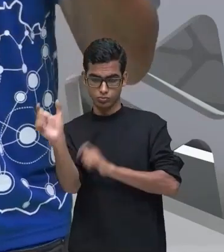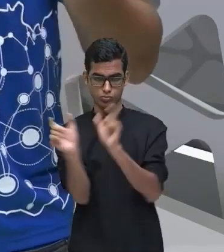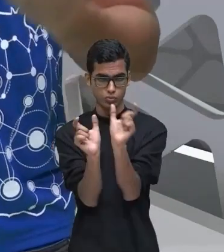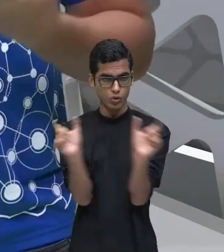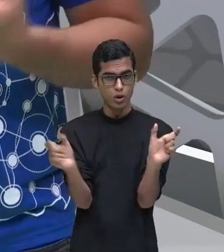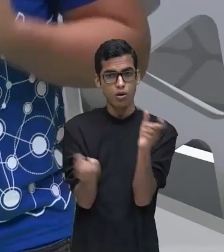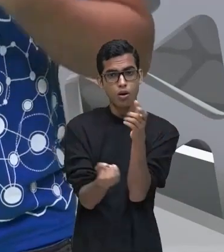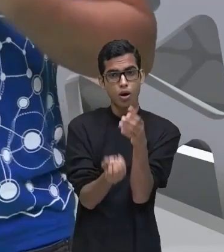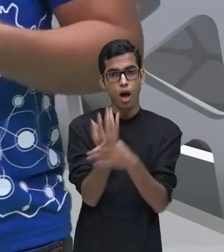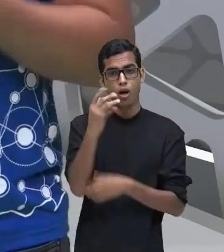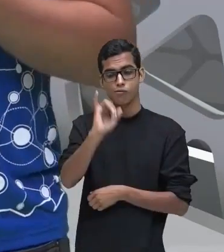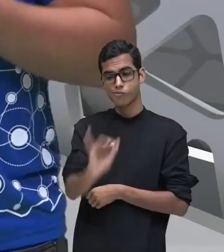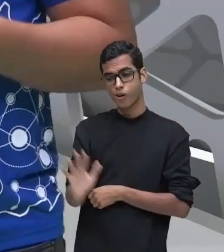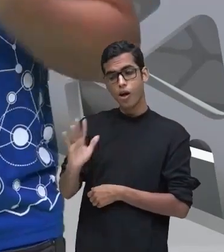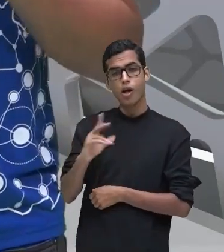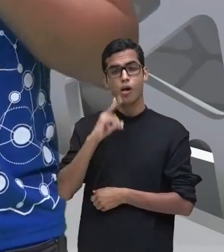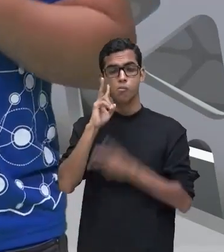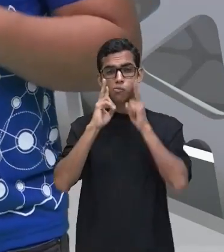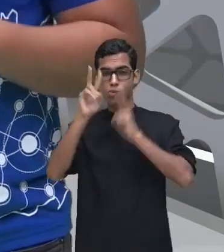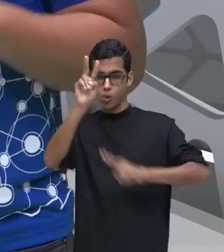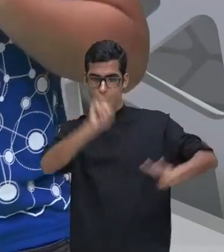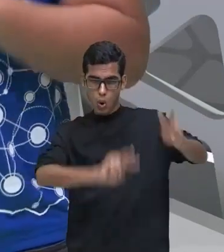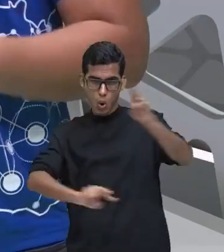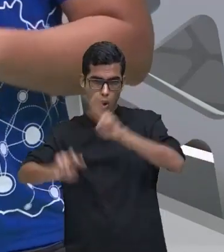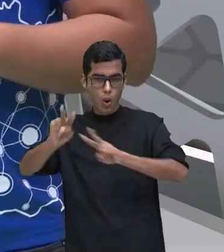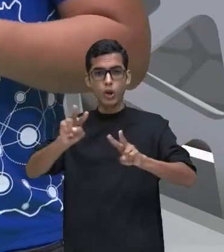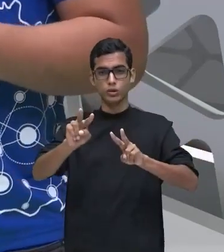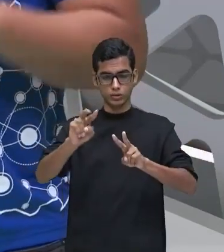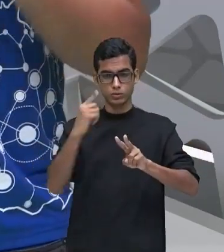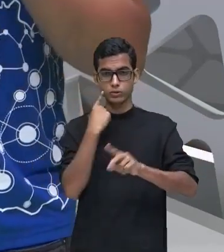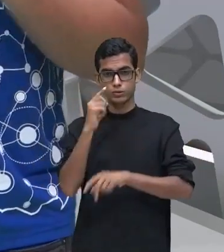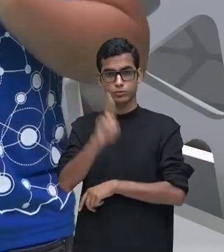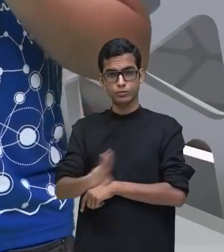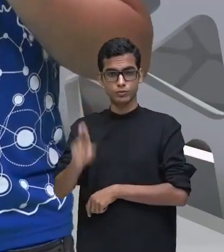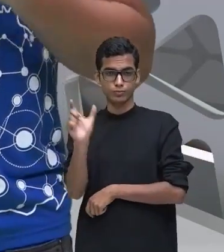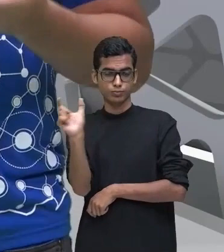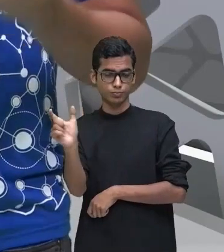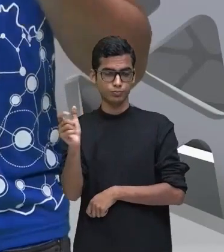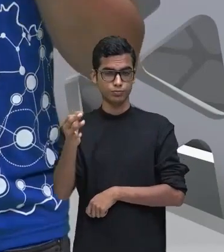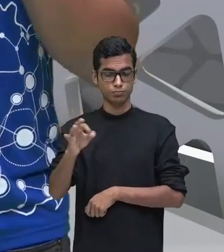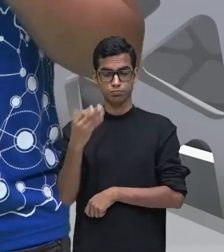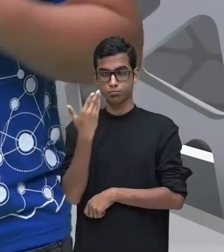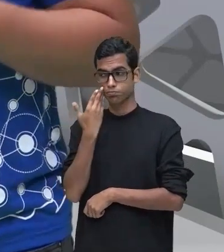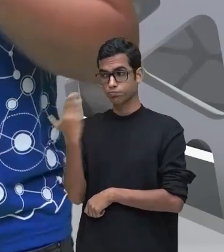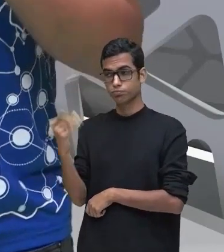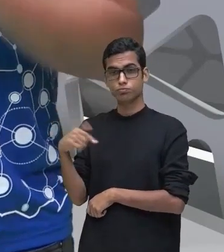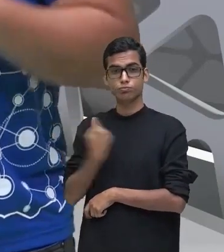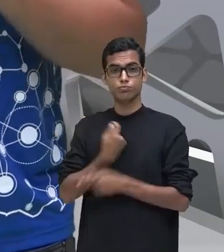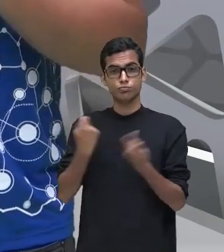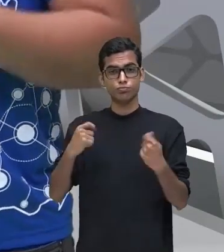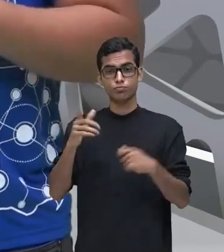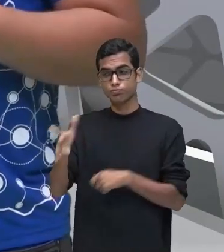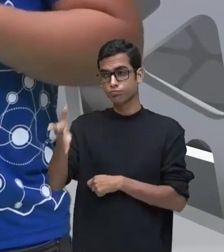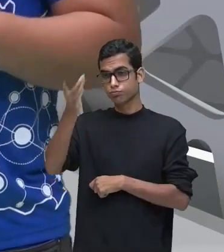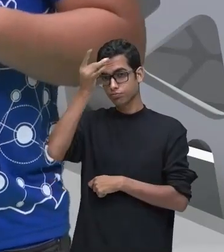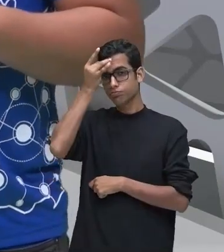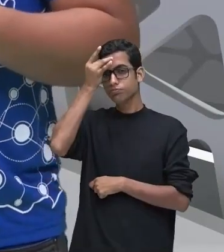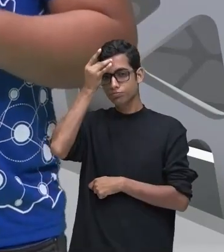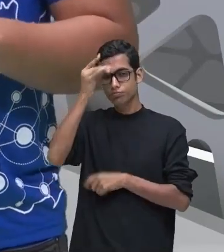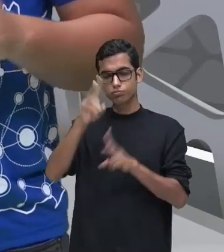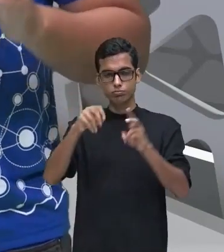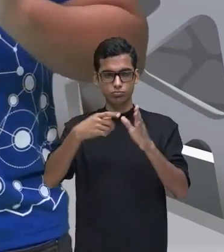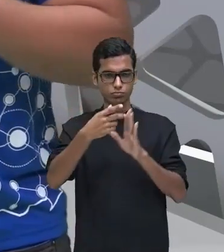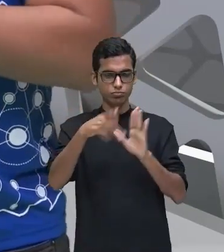Criar uma imagem visual por meio de palavras. É exatamente isso que nós temos que guardar sobre a descrição.